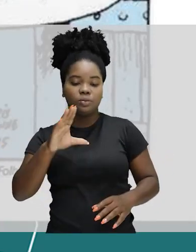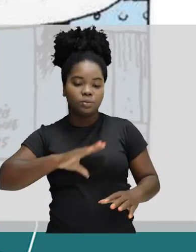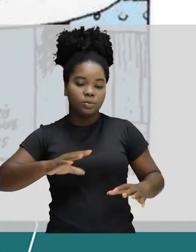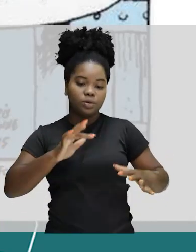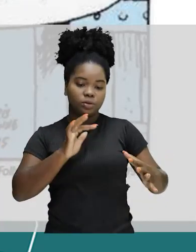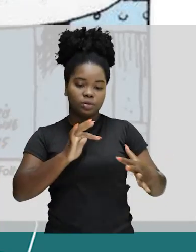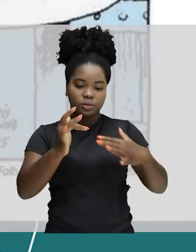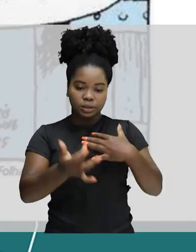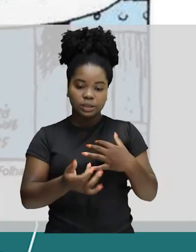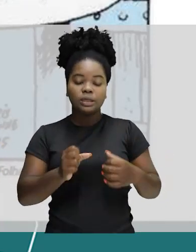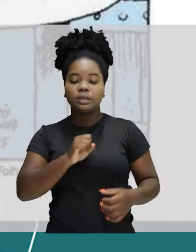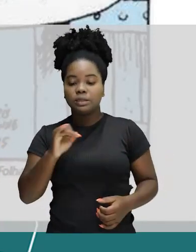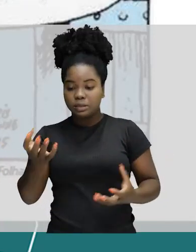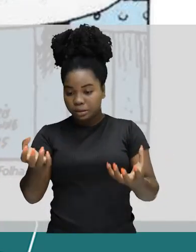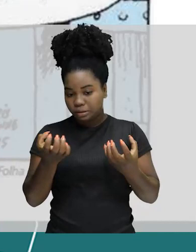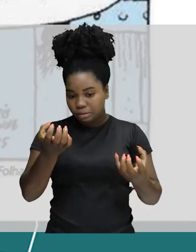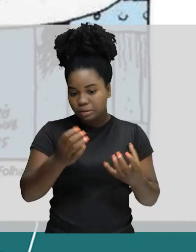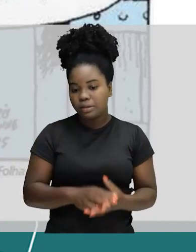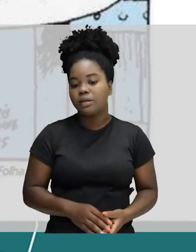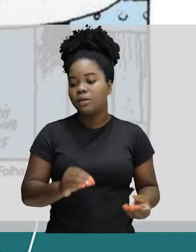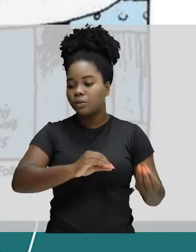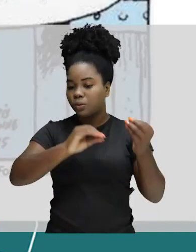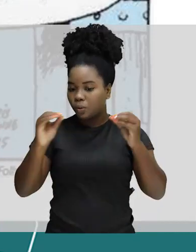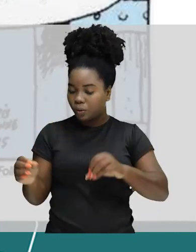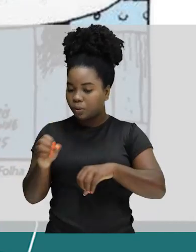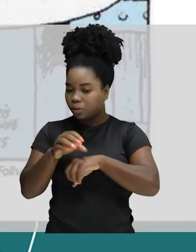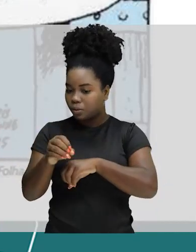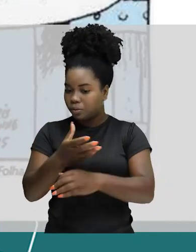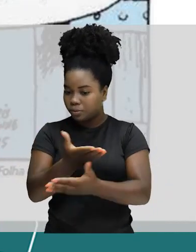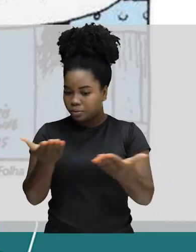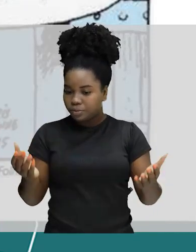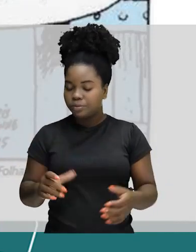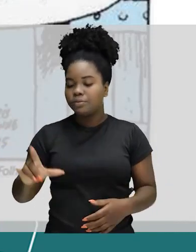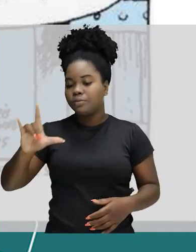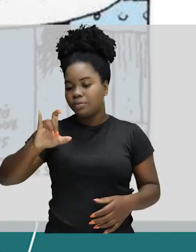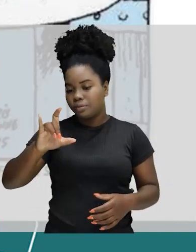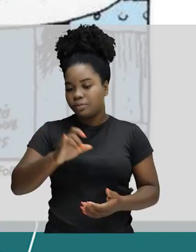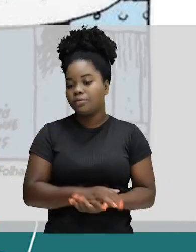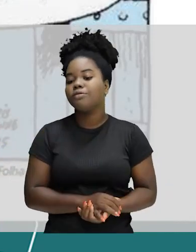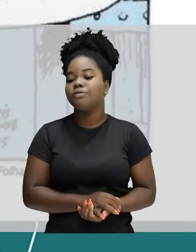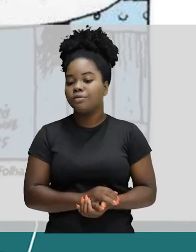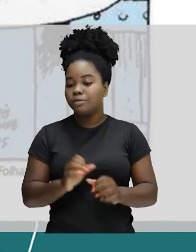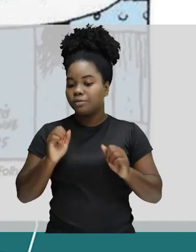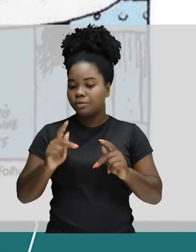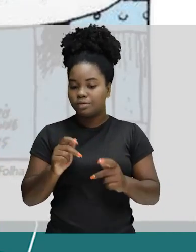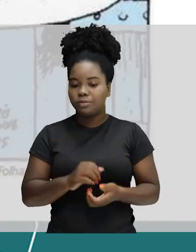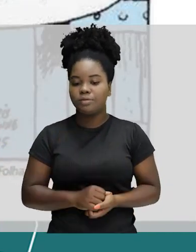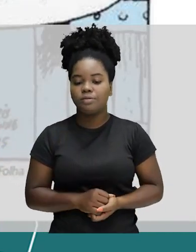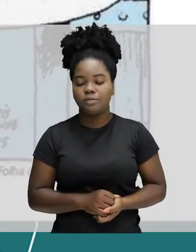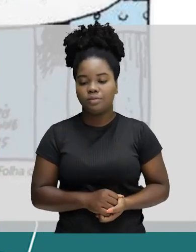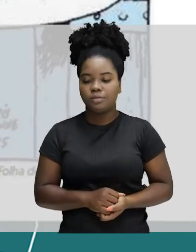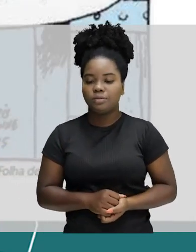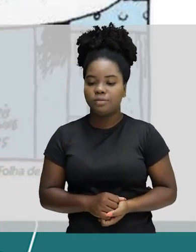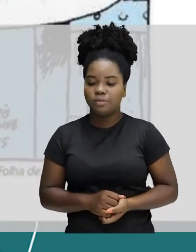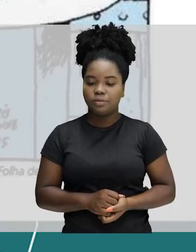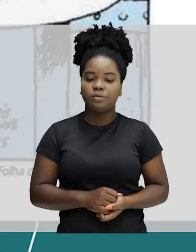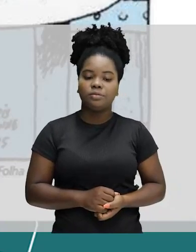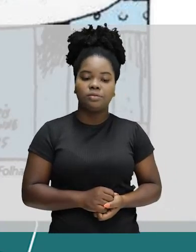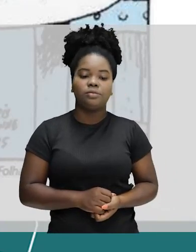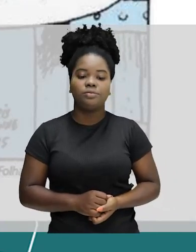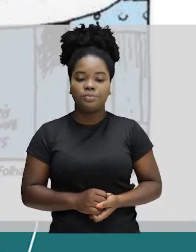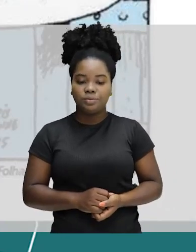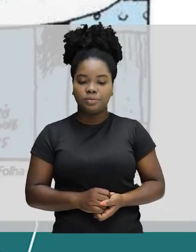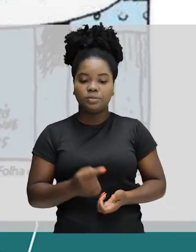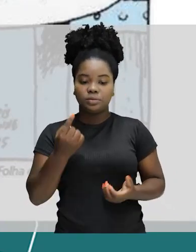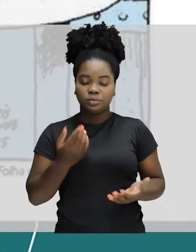participar desse momento, mandem a dica de vocês lá para Instagram, que eu vou estar em contato com a equipe da comunicação e coloco a dica de vocês aqui na nossa